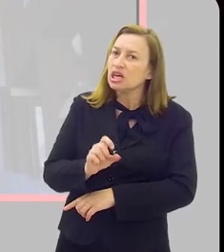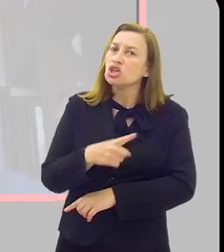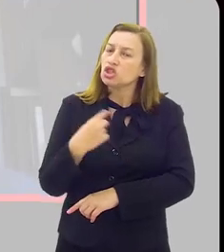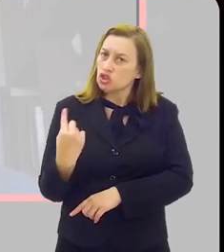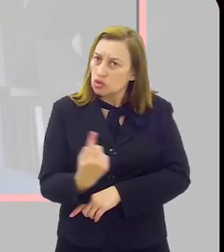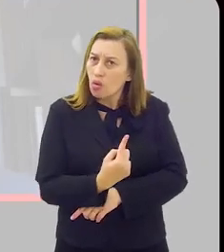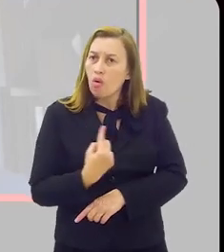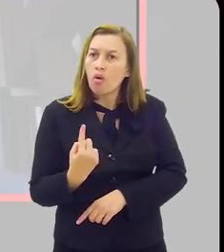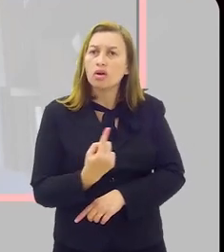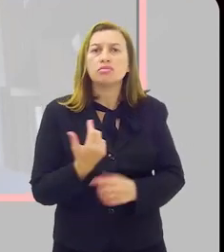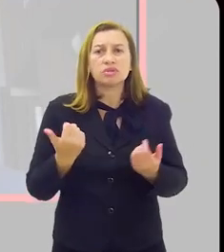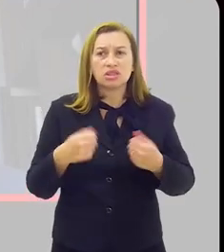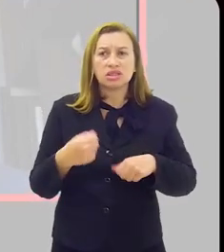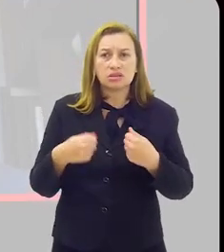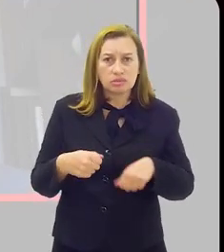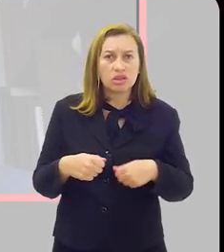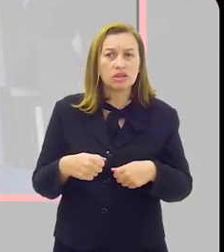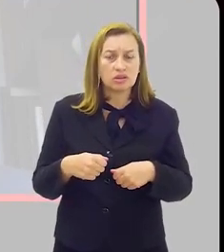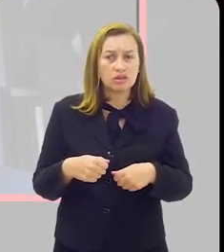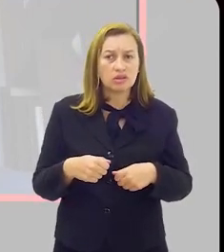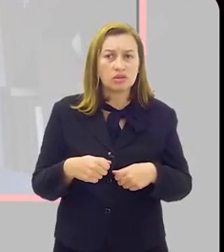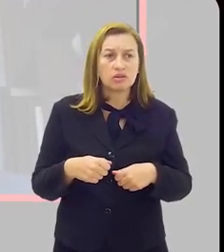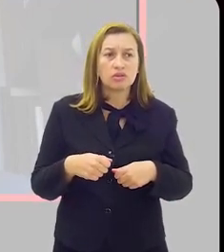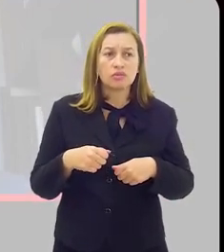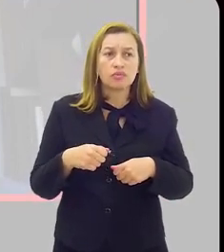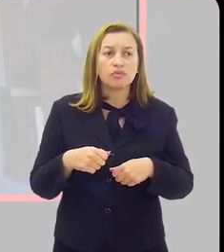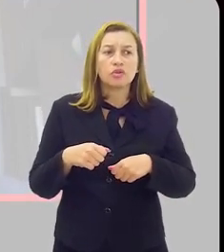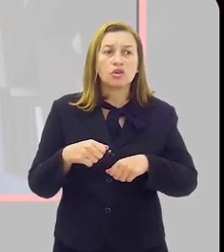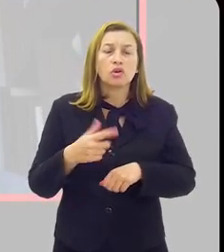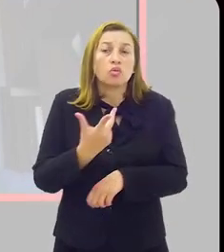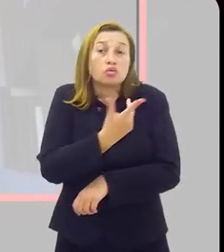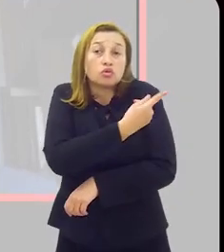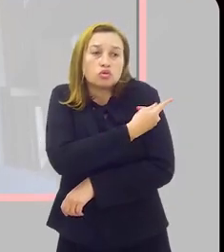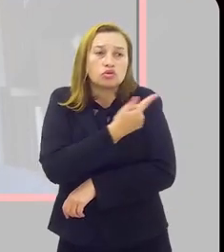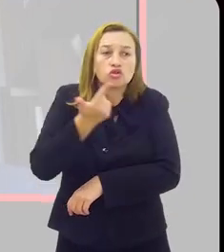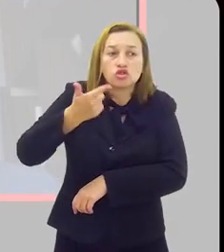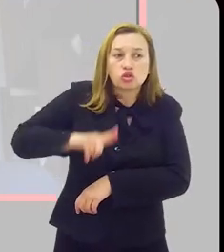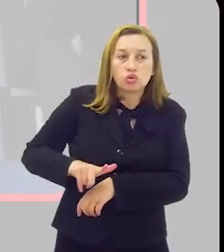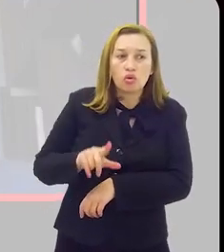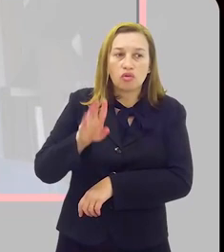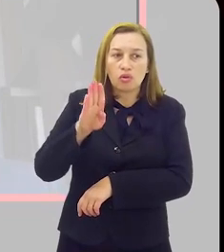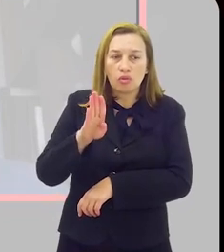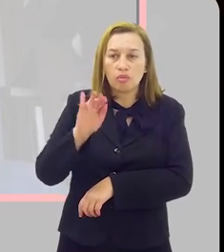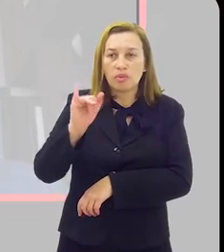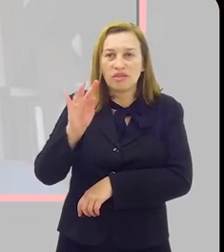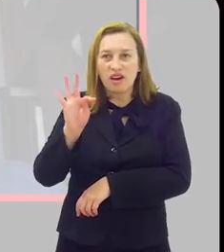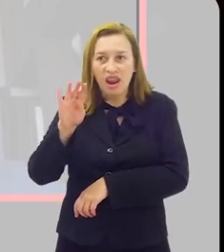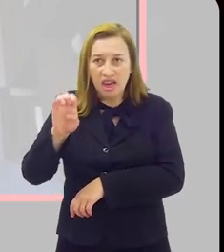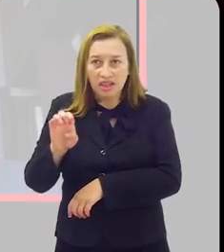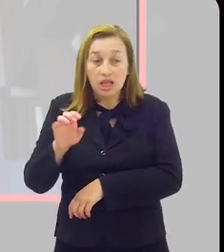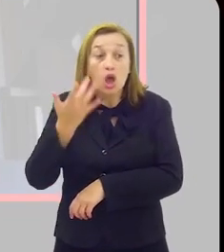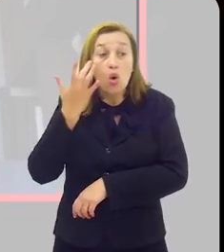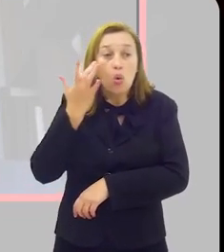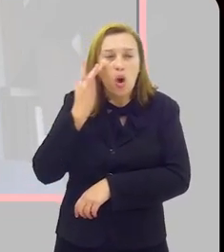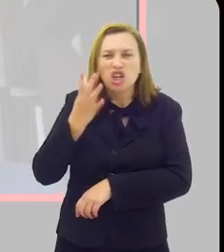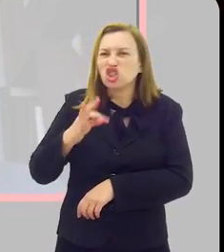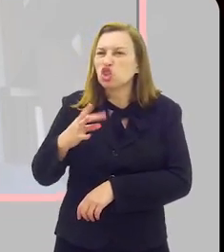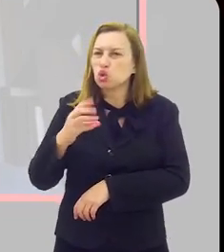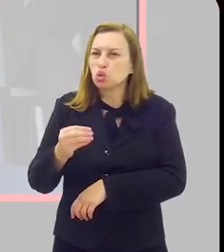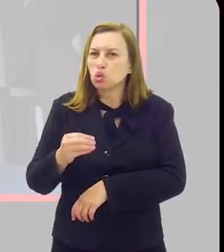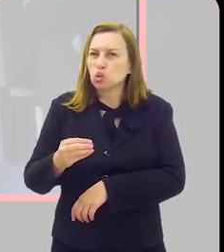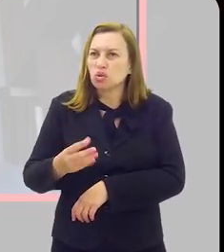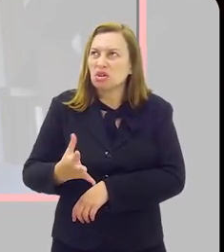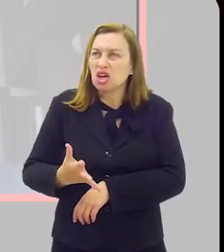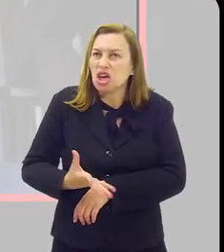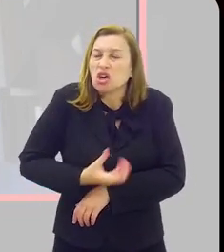é se nós e quando precisaríamos tomar uma dose de reforço da vacina bivalente. Então, eu acho que tudo isso não